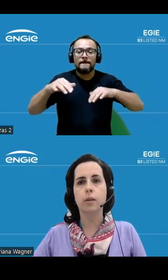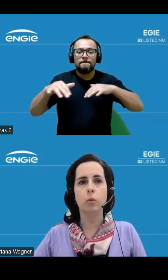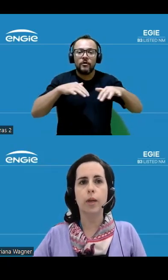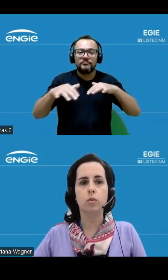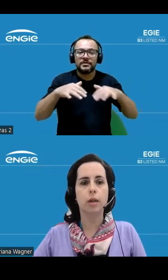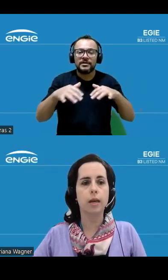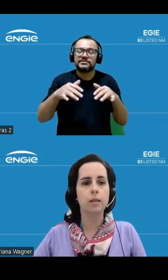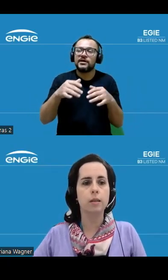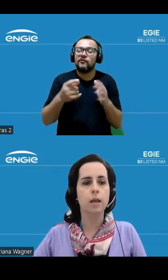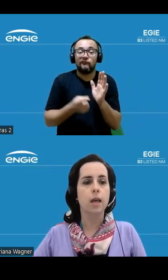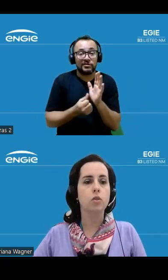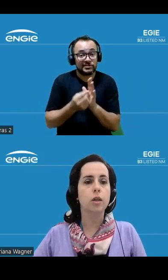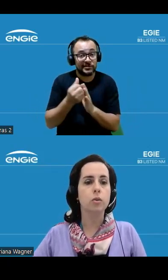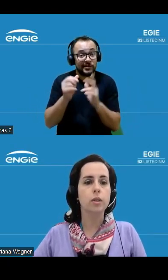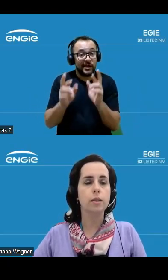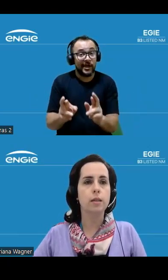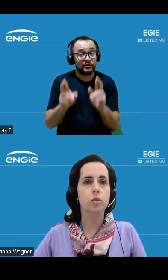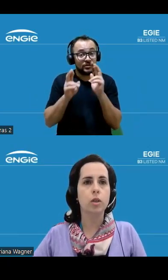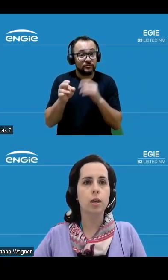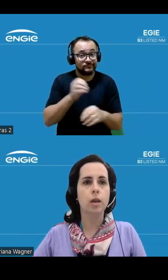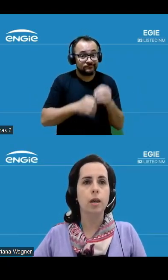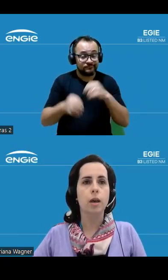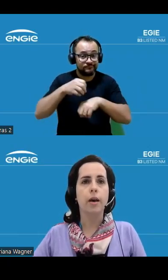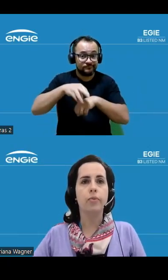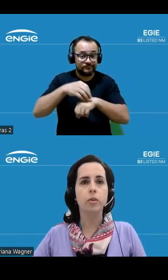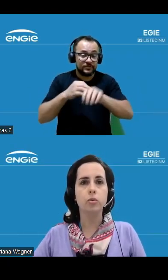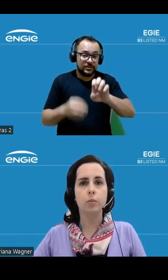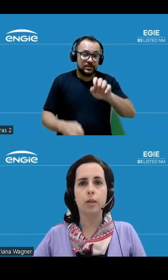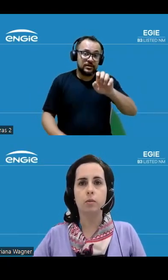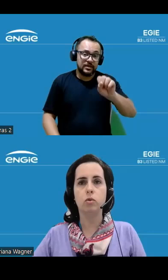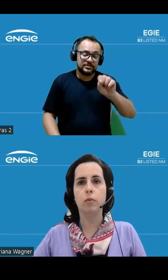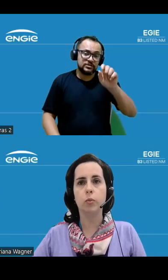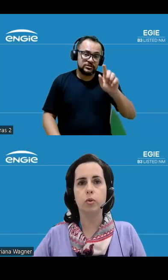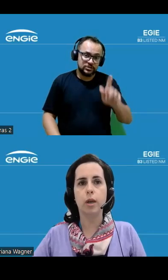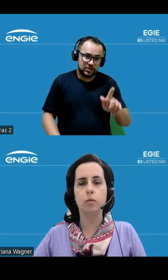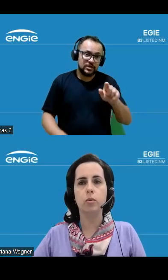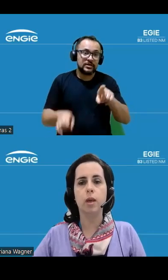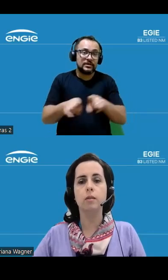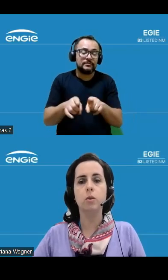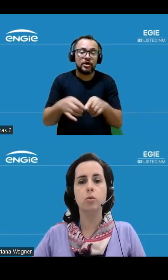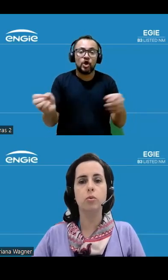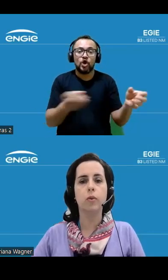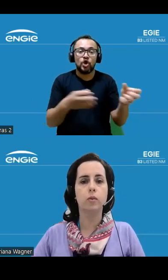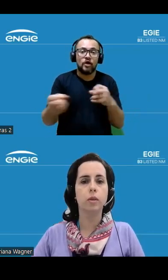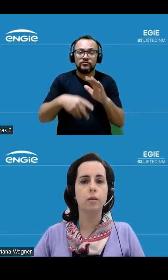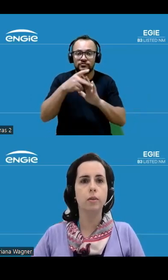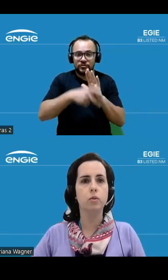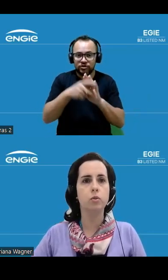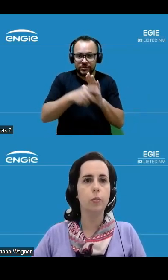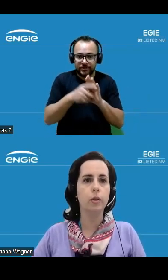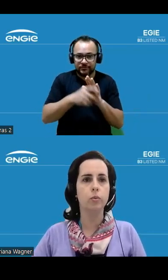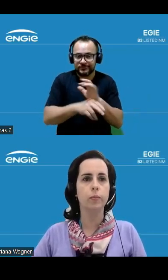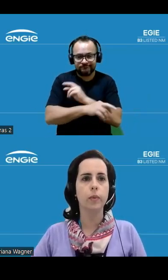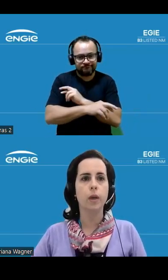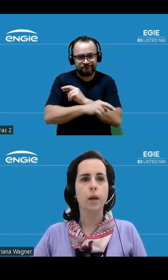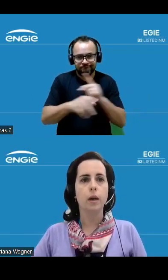resultados operacionais, indicadores ISG, avanços na implementação de novos projetos, entre outros fatos relevantes